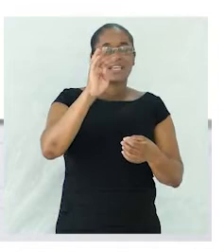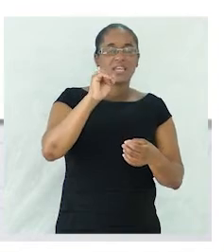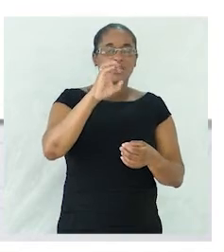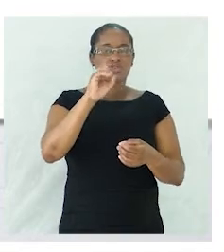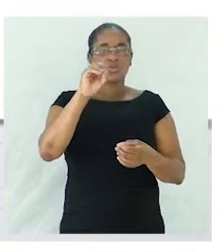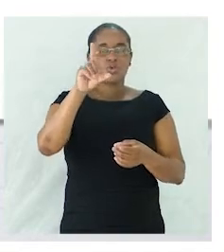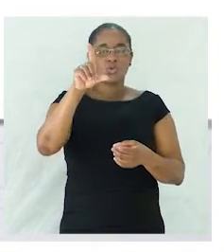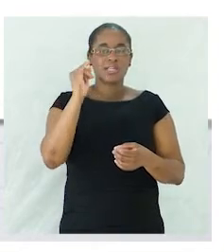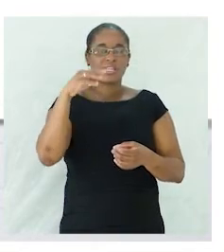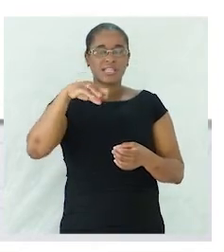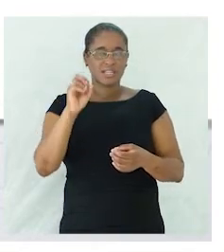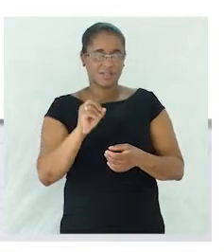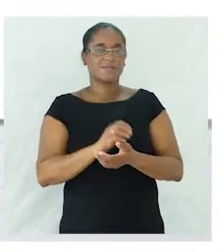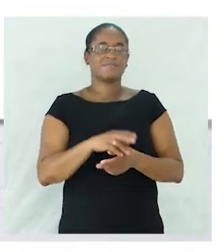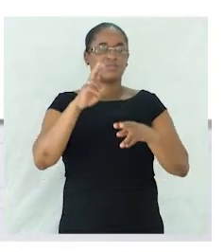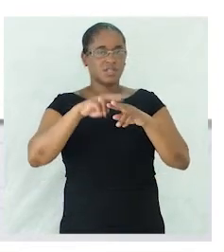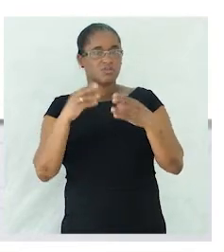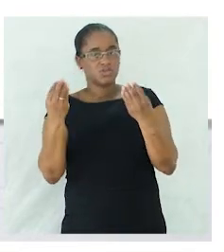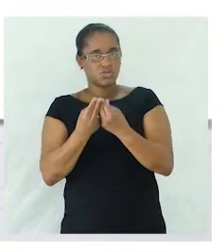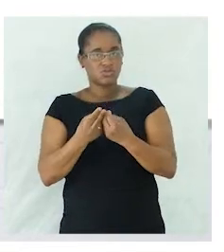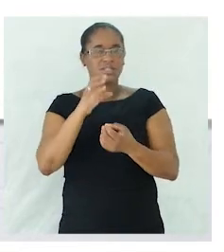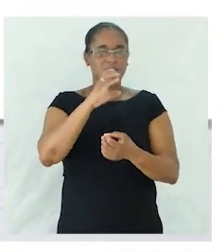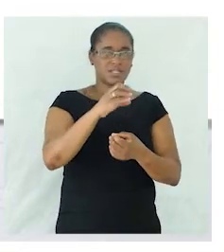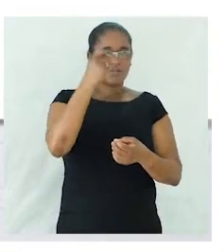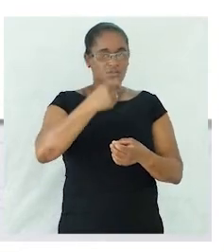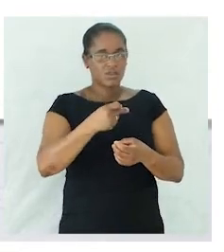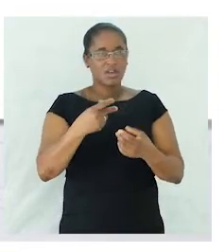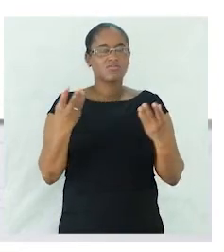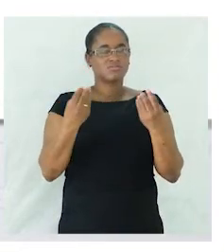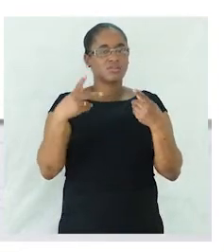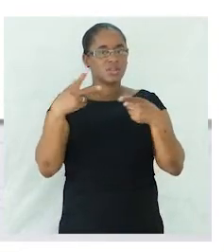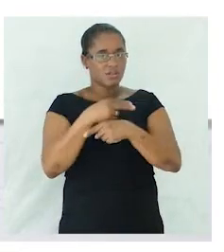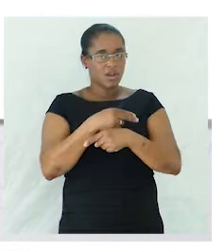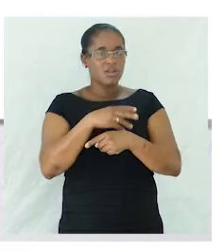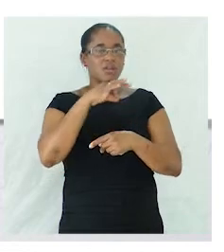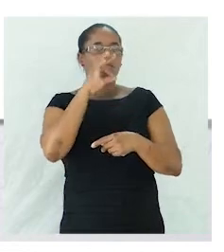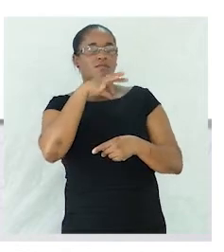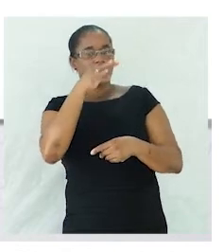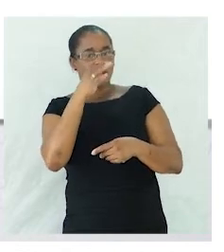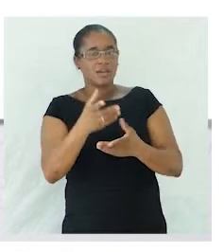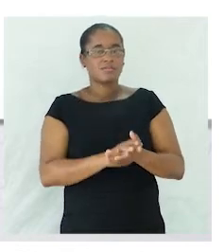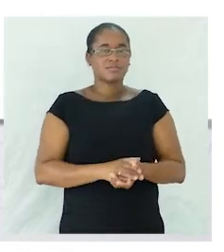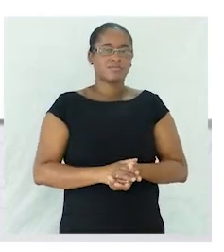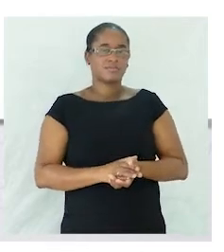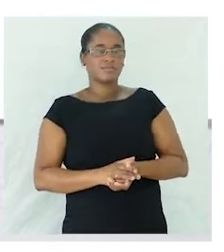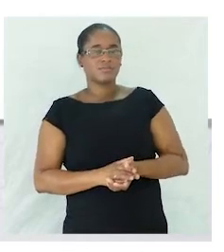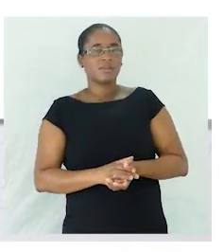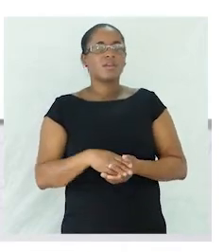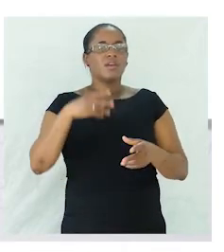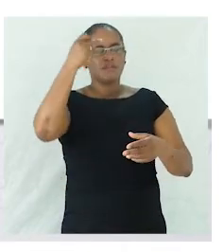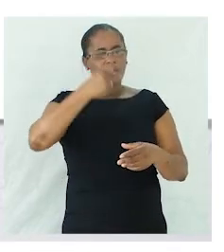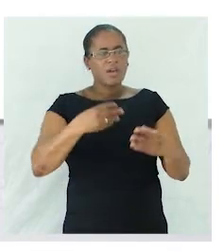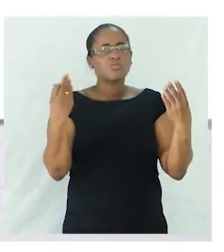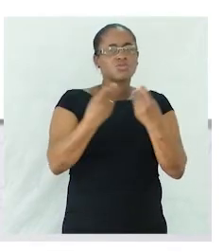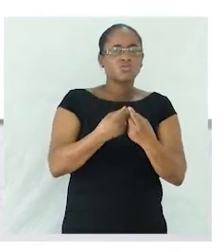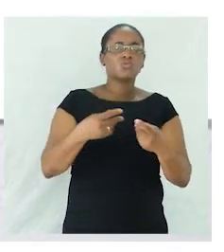e c ficamos juntas no intervalo podemos também dizer com o grau diminutivo ficamos juntas no intervalito no